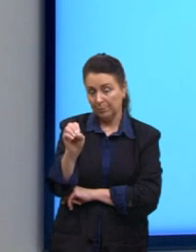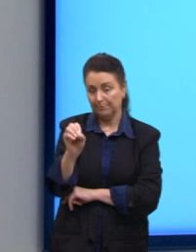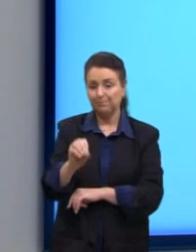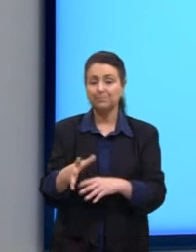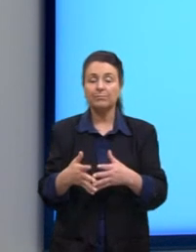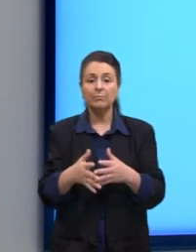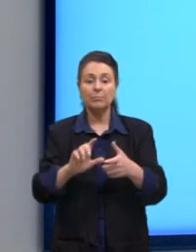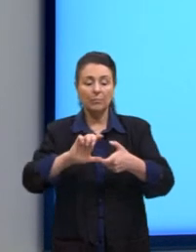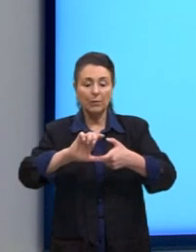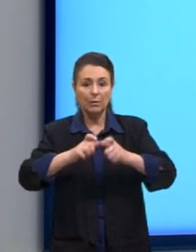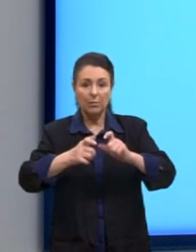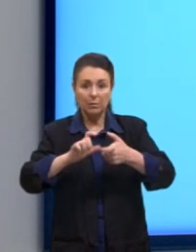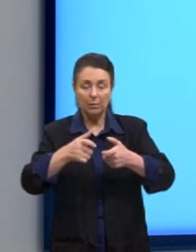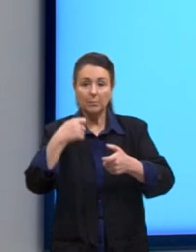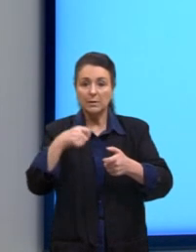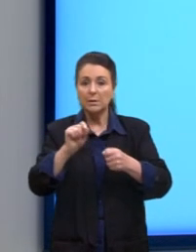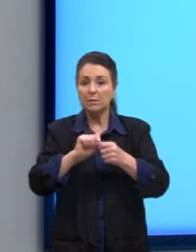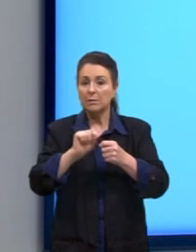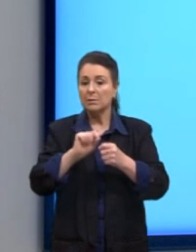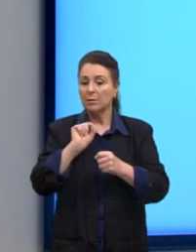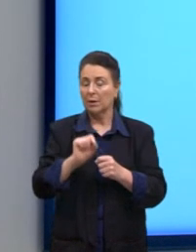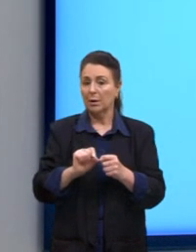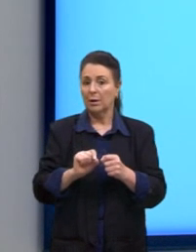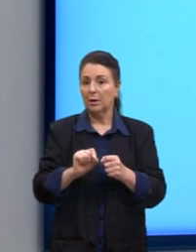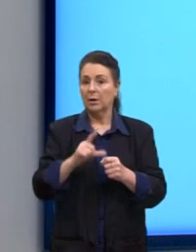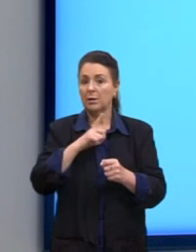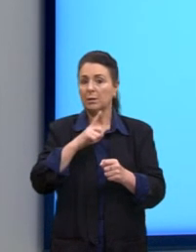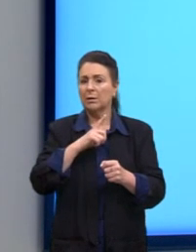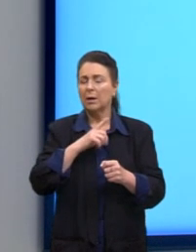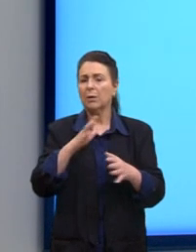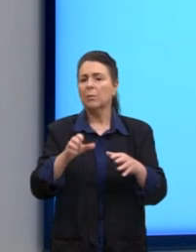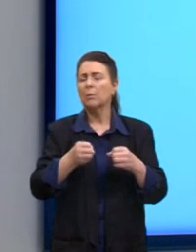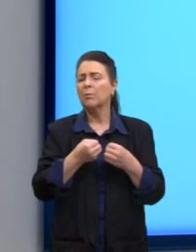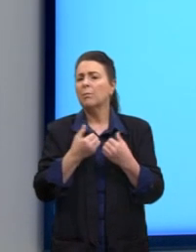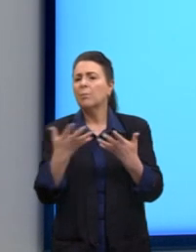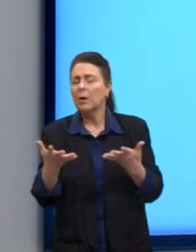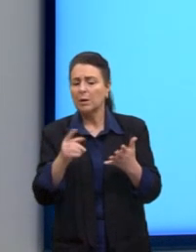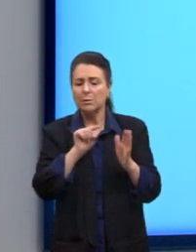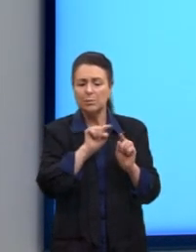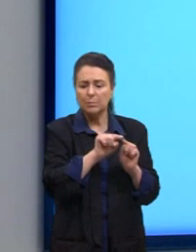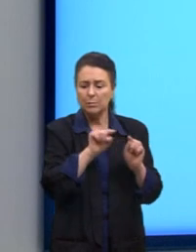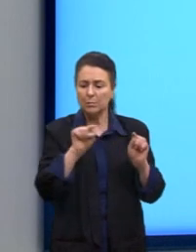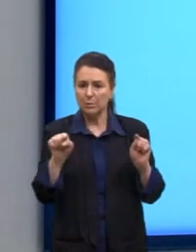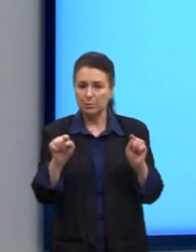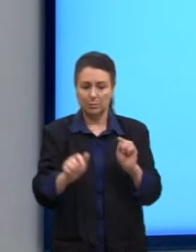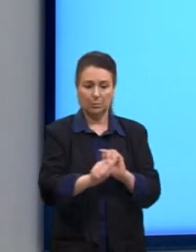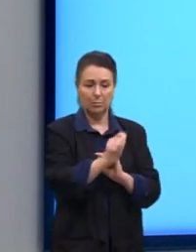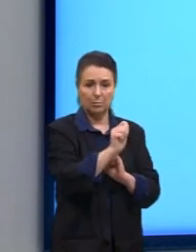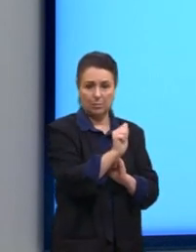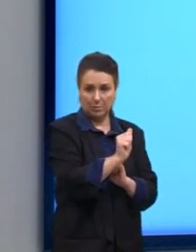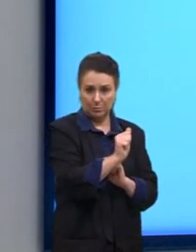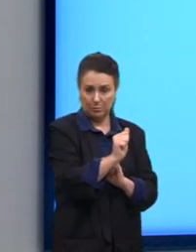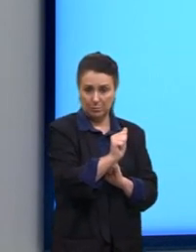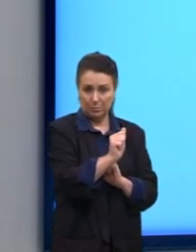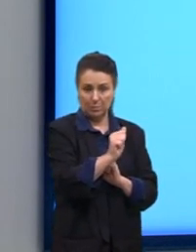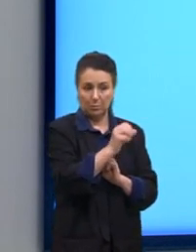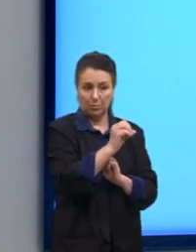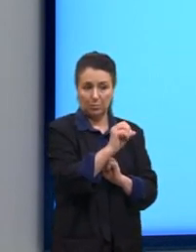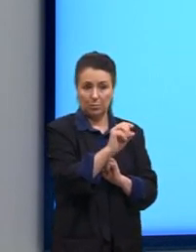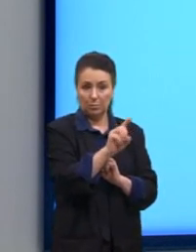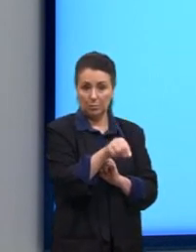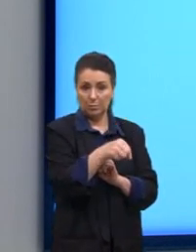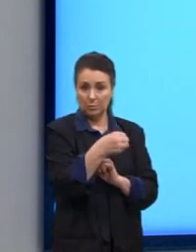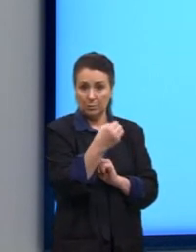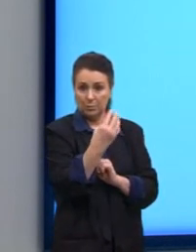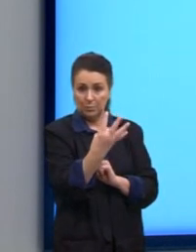jogo, ainda restam os seguintes pontos para serem eliminados. O ponto A, com o par 0 e 4.